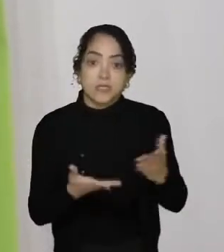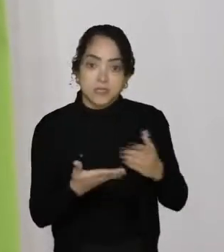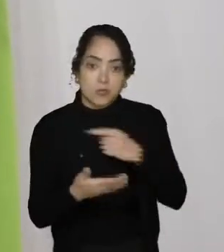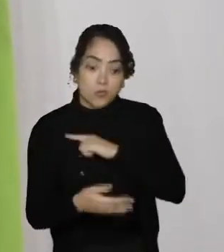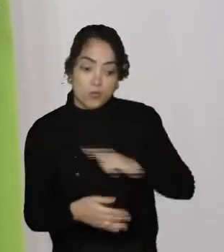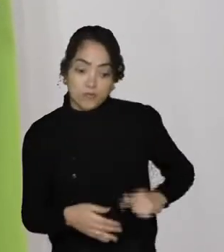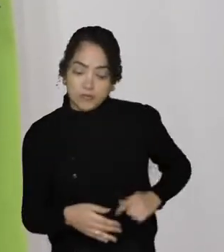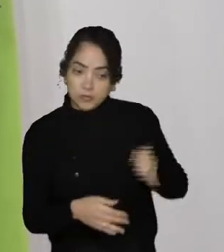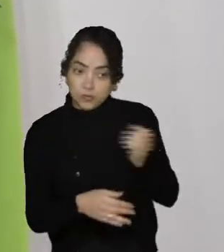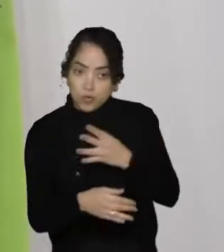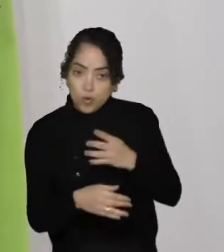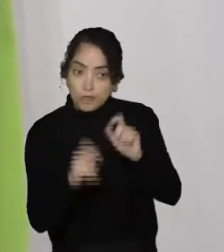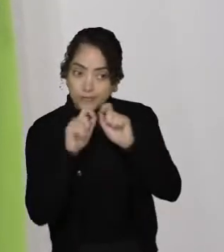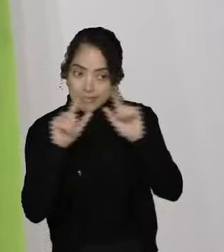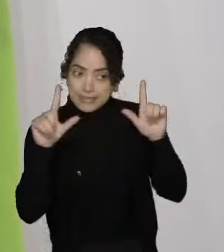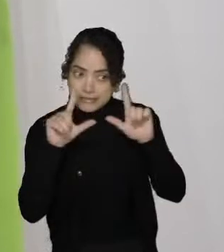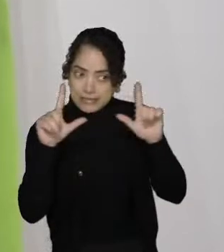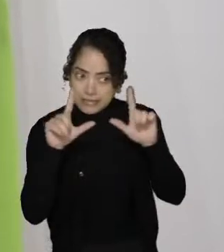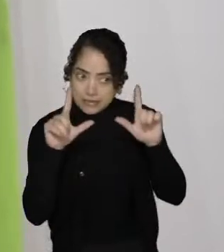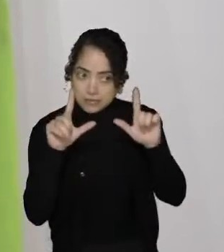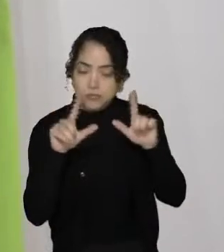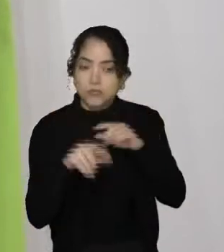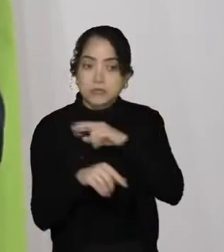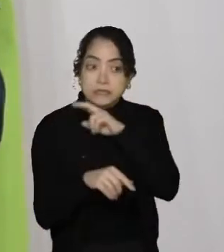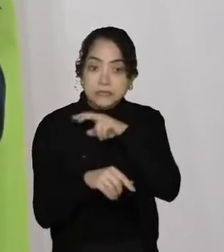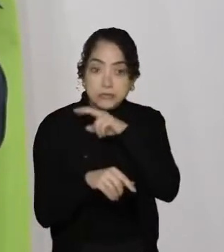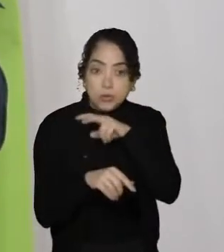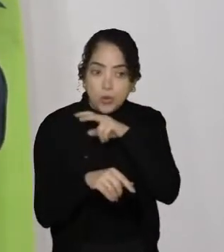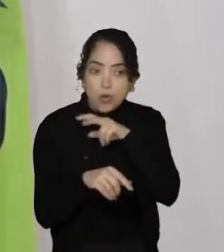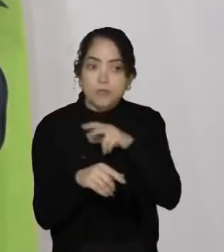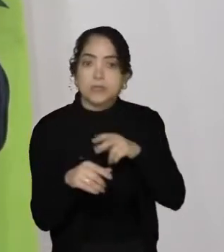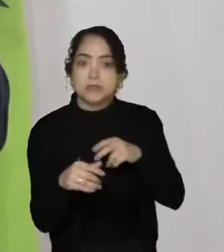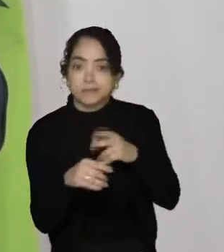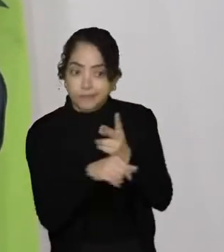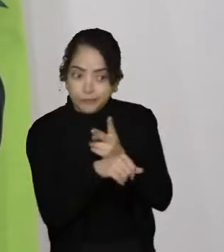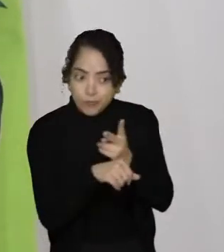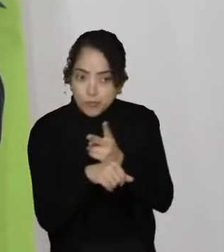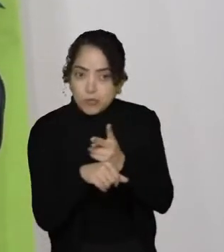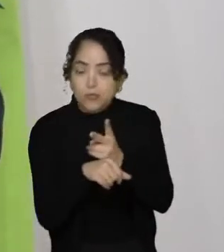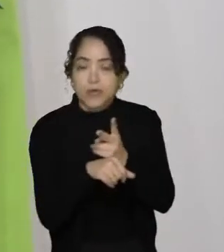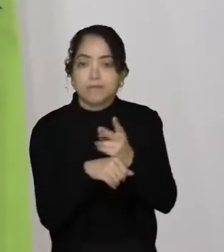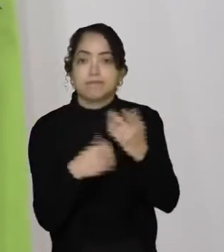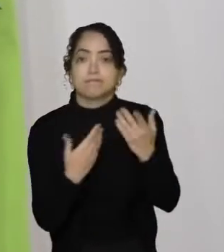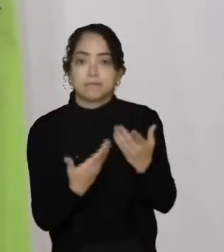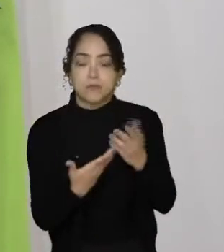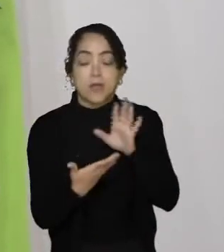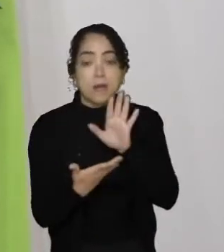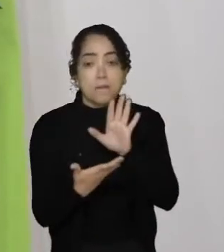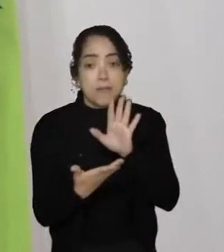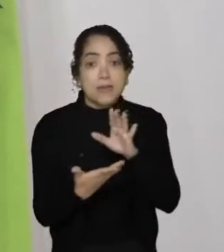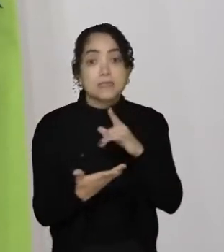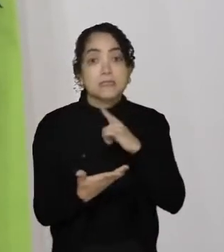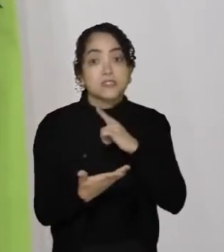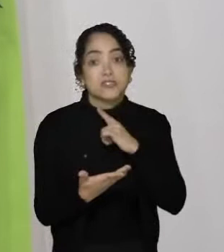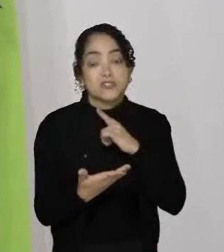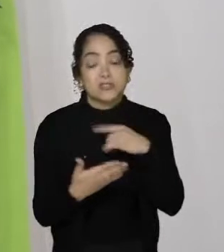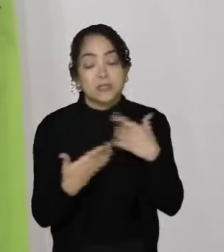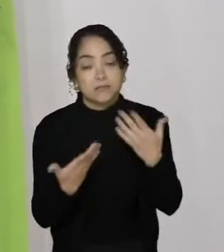atento. As víboras que irão lhe procurar. E nós temos, lamentavelmente,